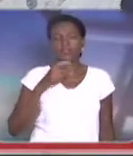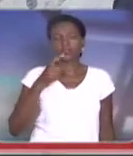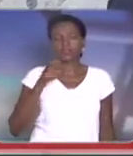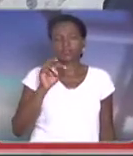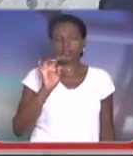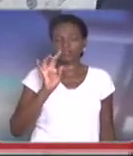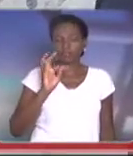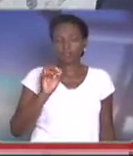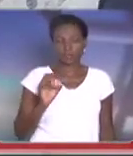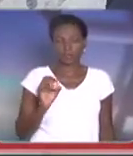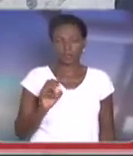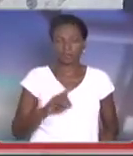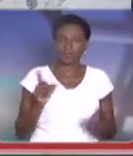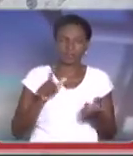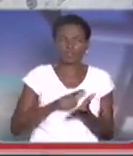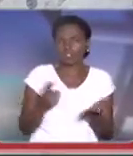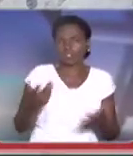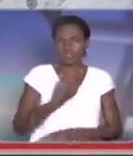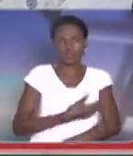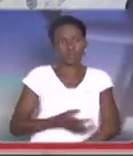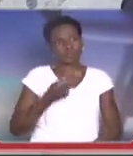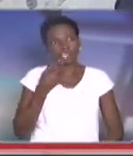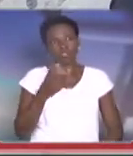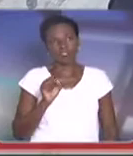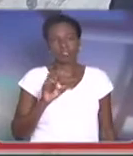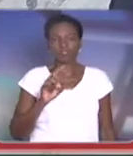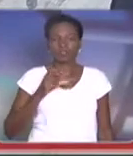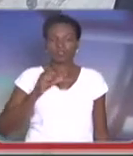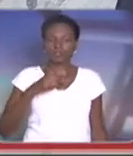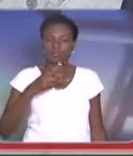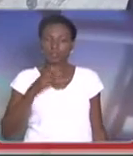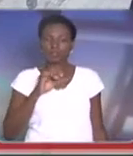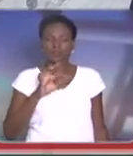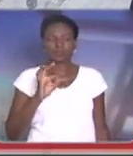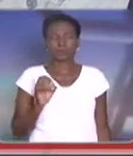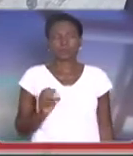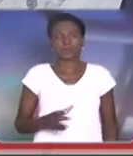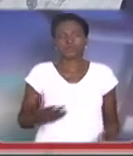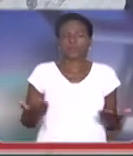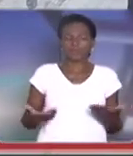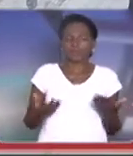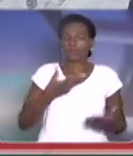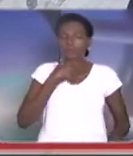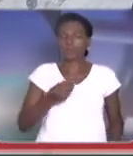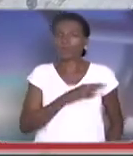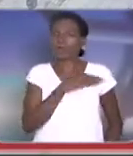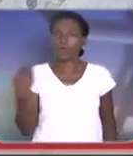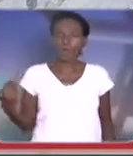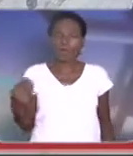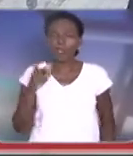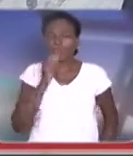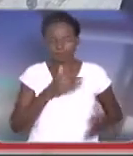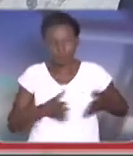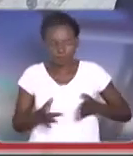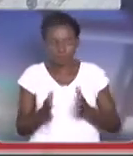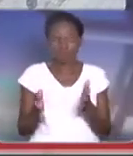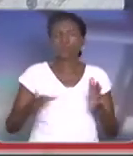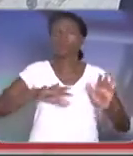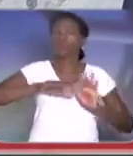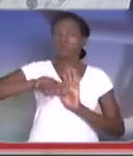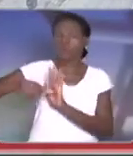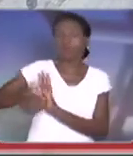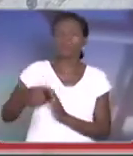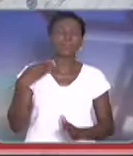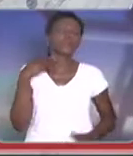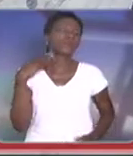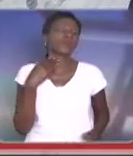sempre trata esse termo de suspeito. Agora, o indivíduo que morre no meio do Rio Paranapanema, com uma quadrilha de roubo a banco, fugindo de um